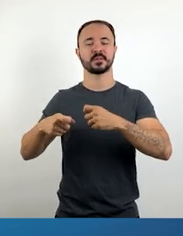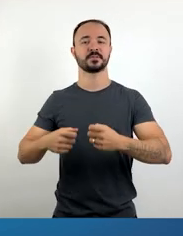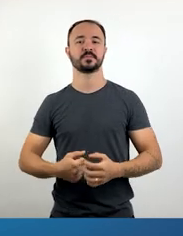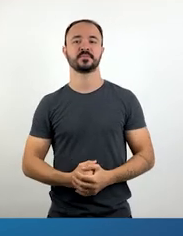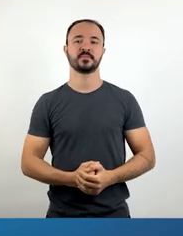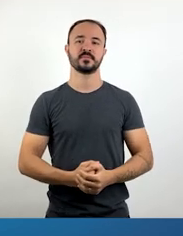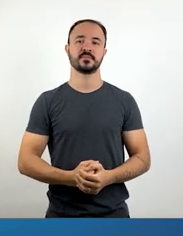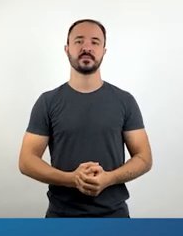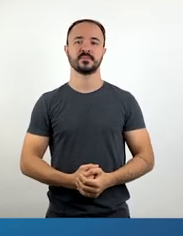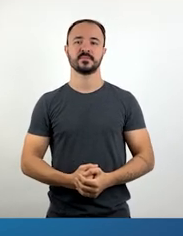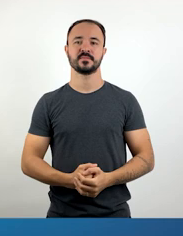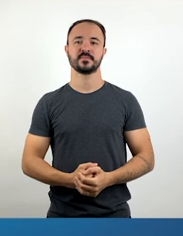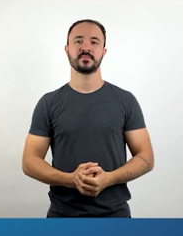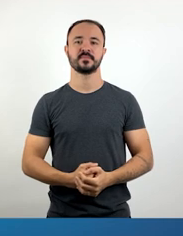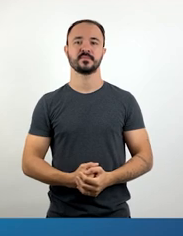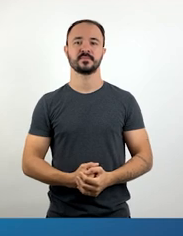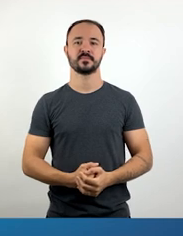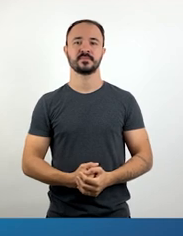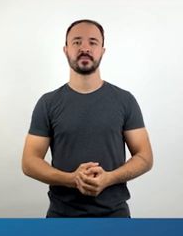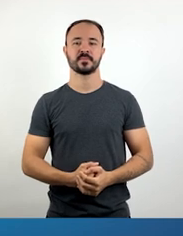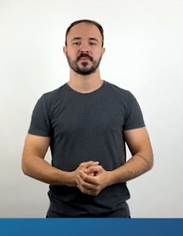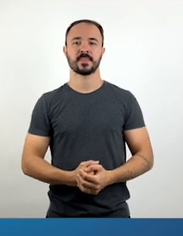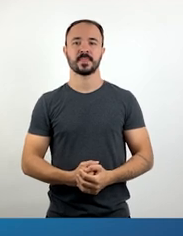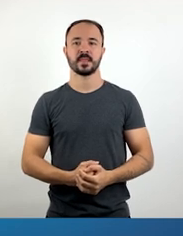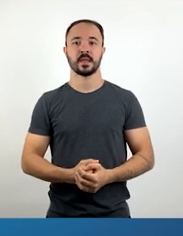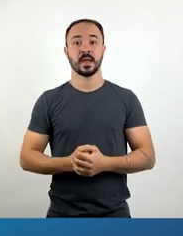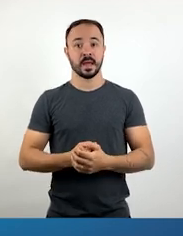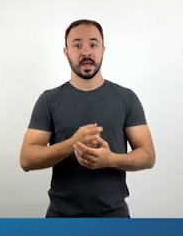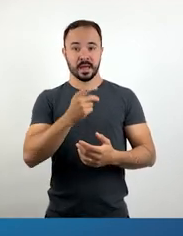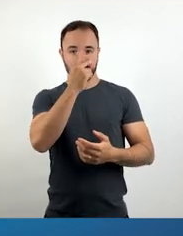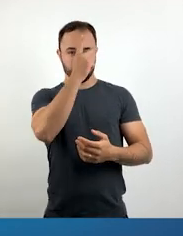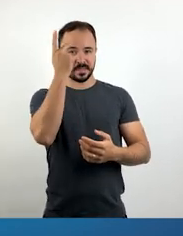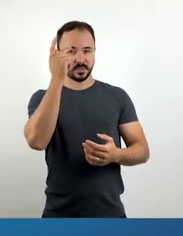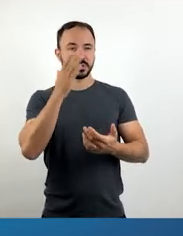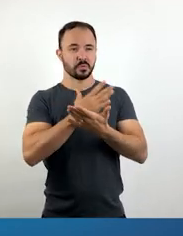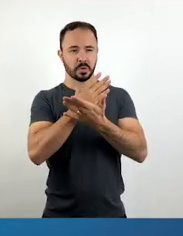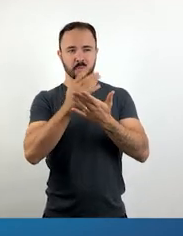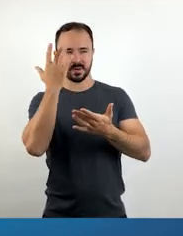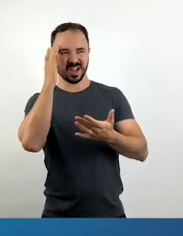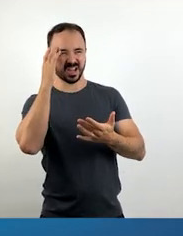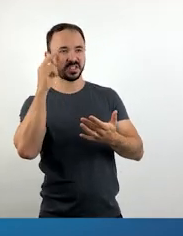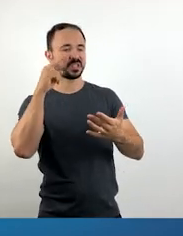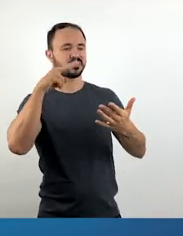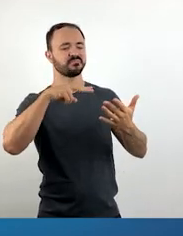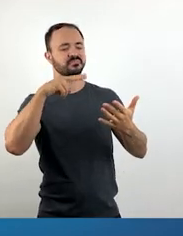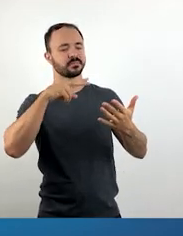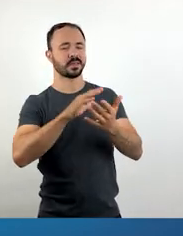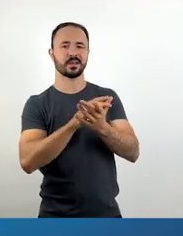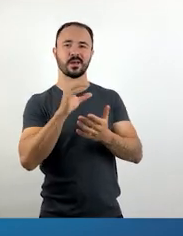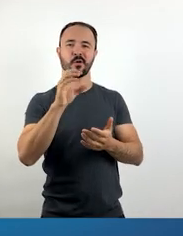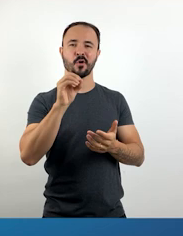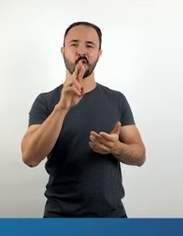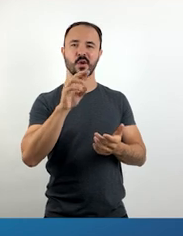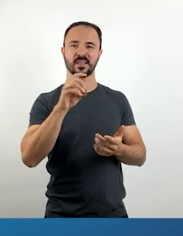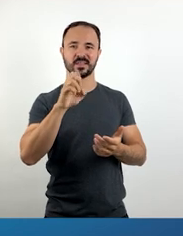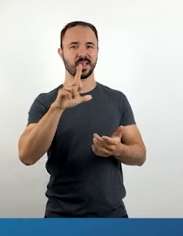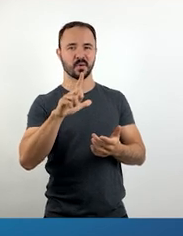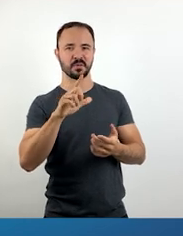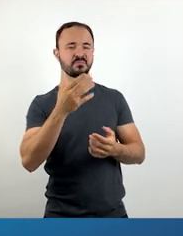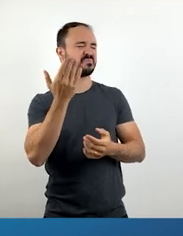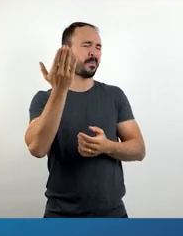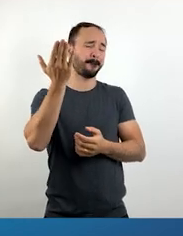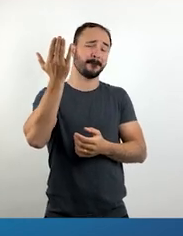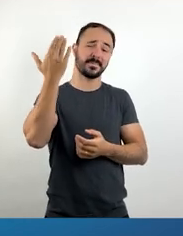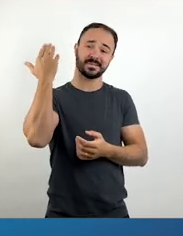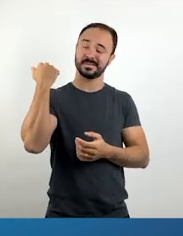Muito se engana quem pensa que a literatura de cordel é um gênero literário que parou no tempo, que ficou no passado.